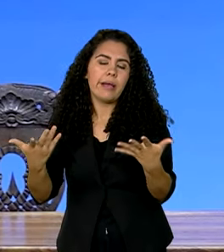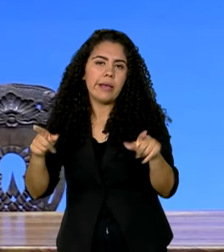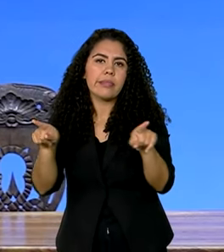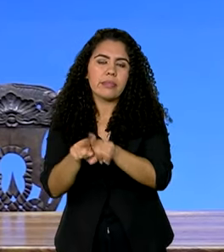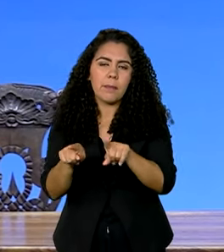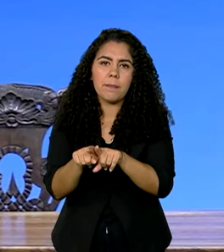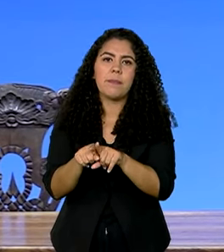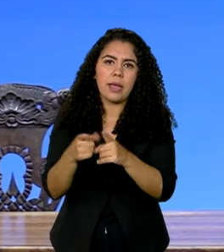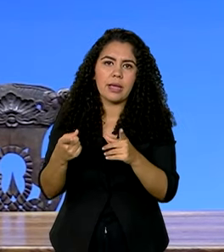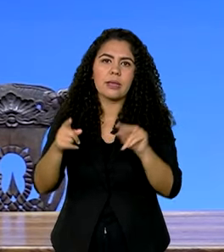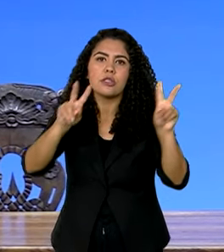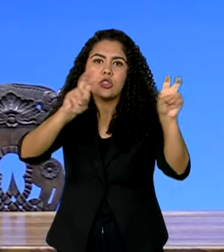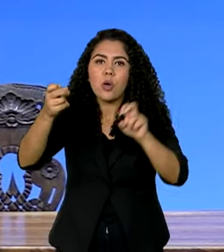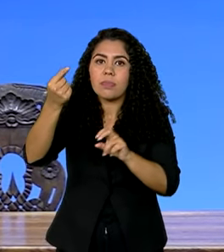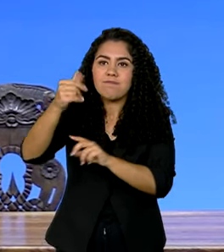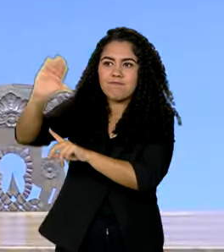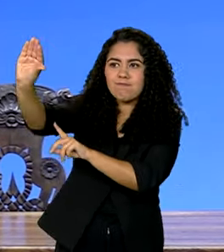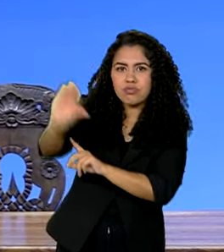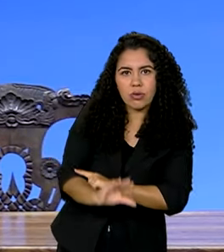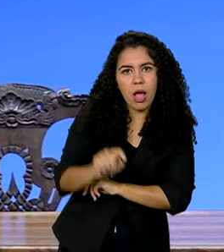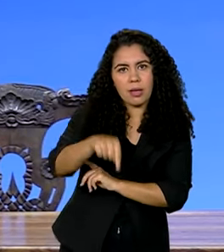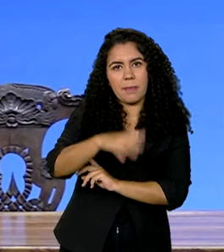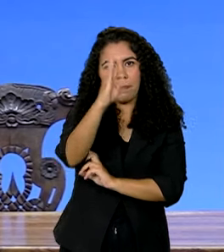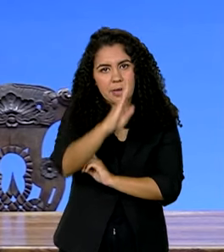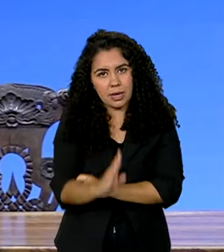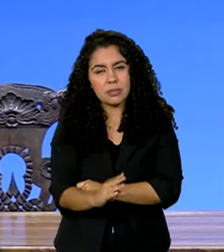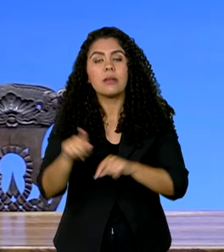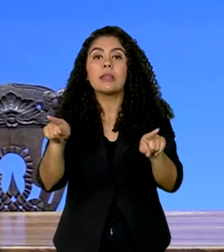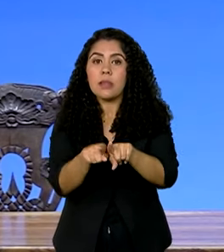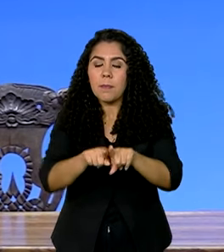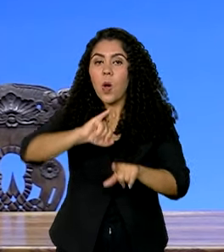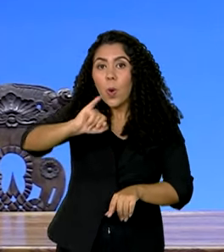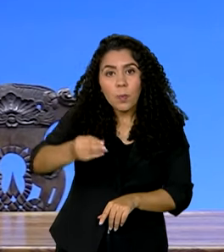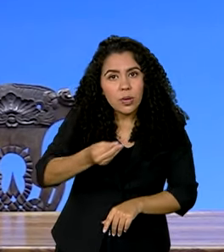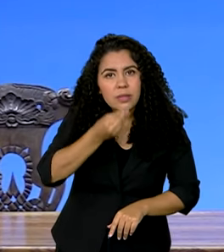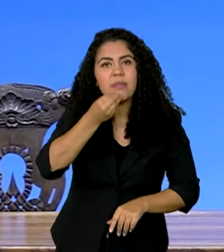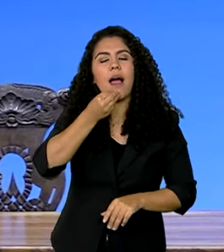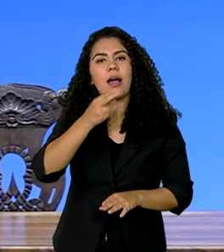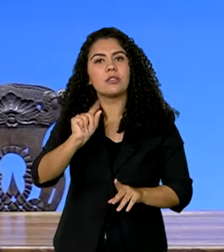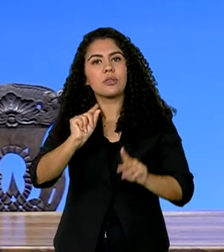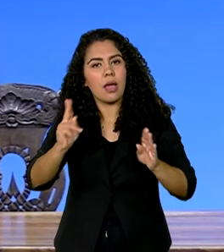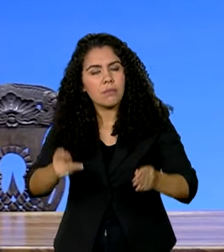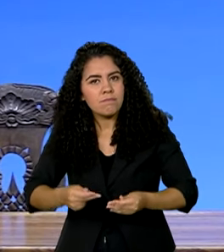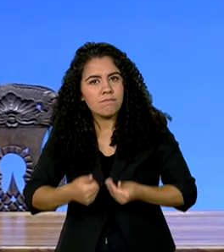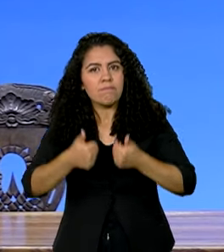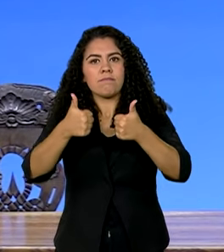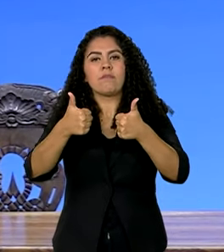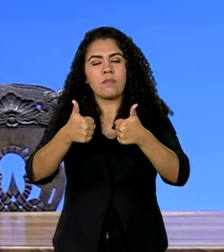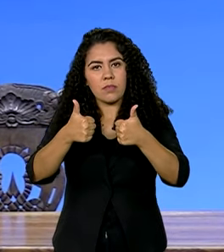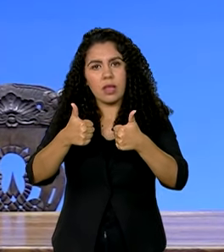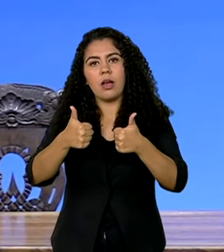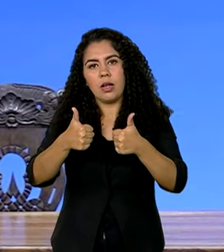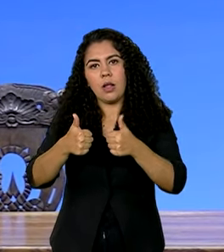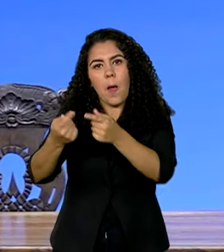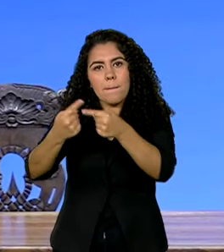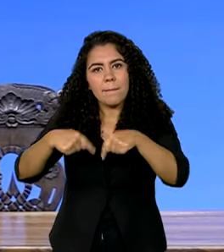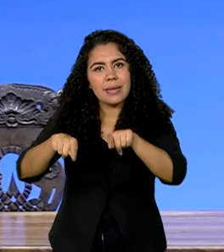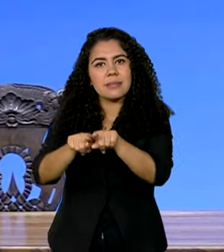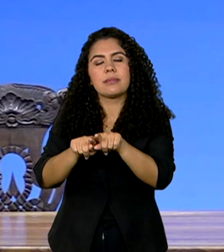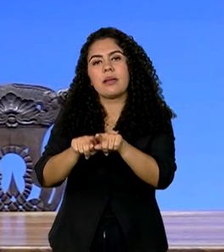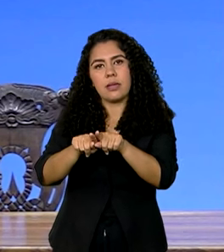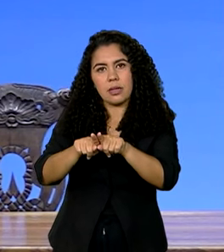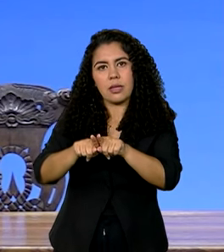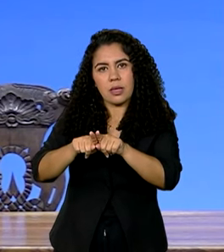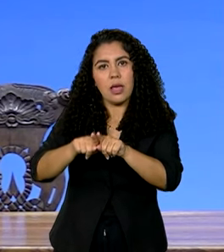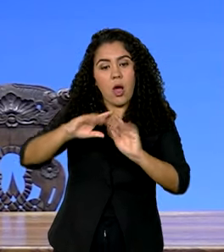e de atração de investimentos. Vai ser também uma oportunidade de fortalecer a parceria estratégica global